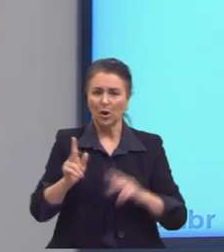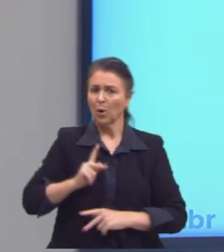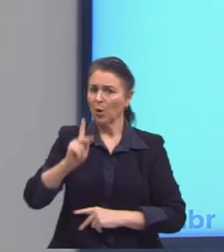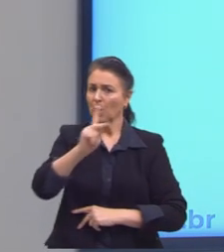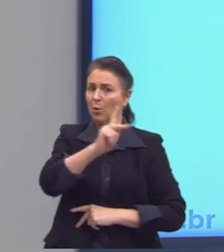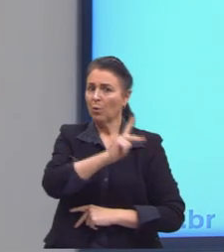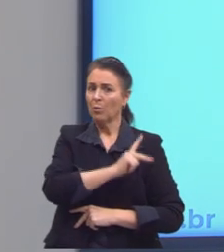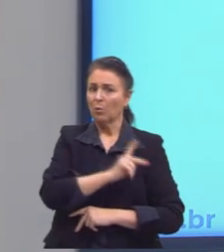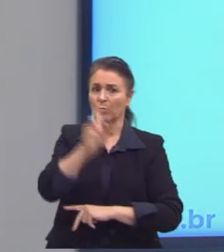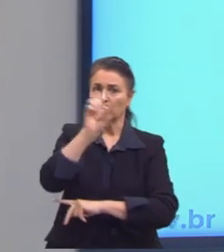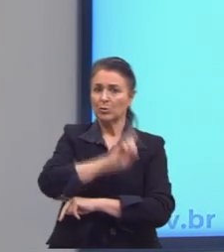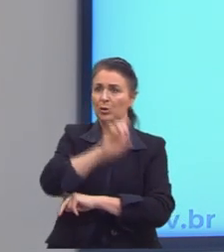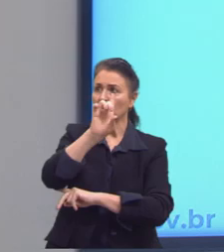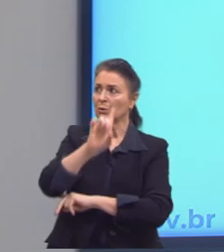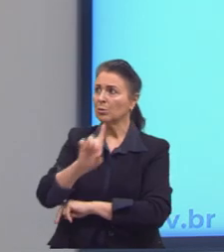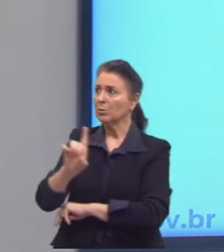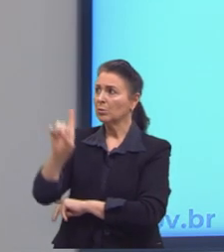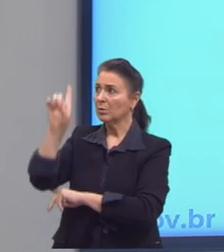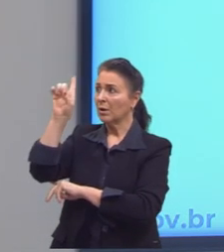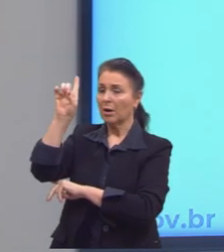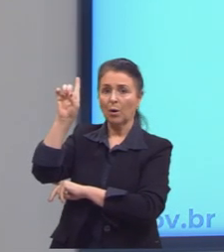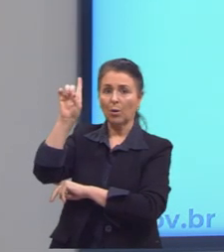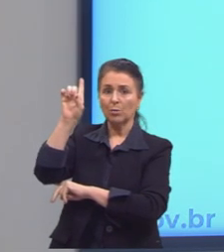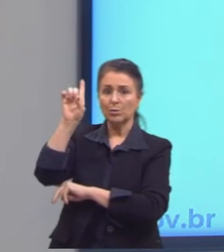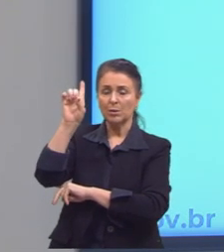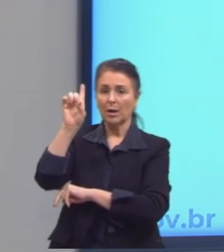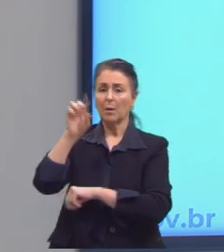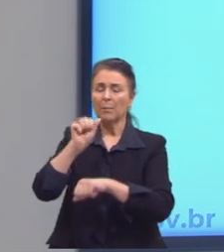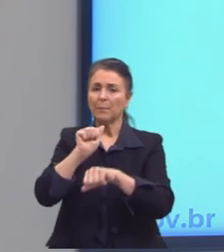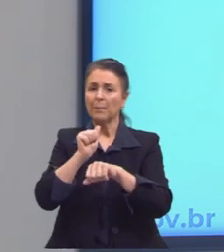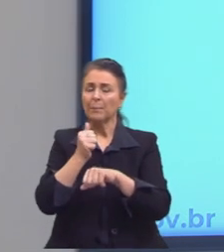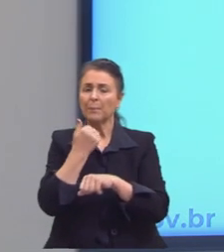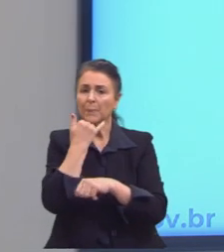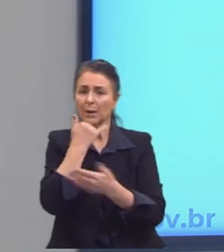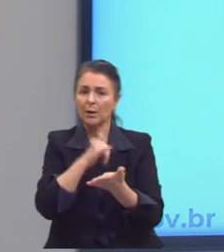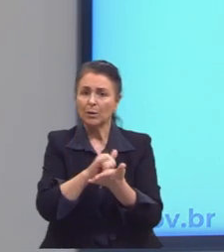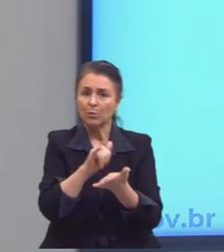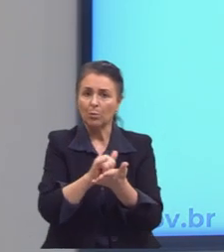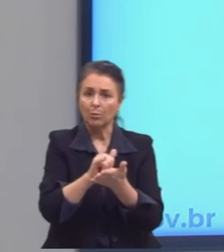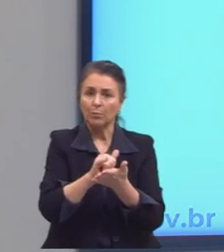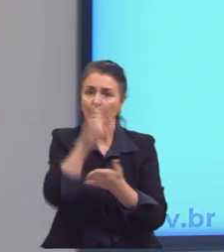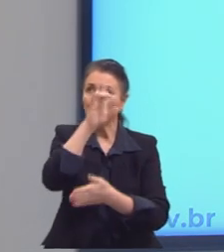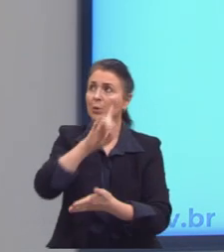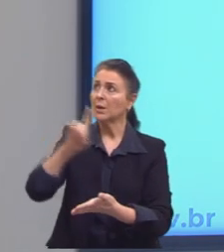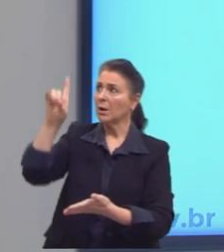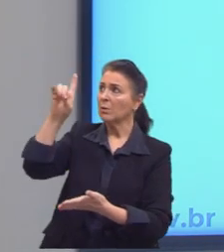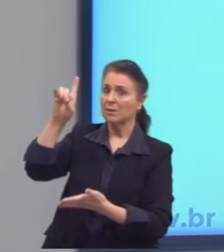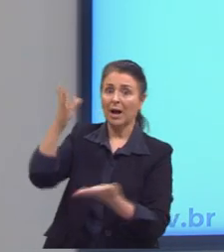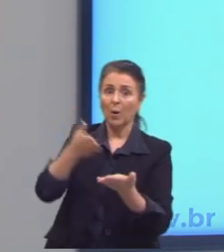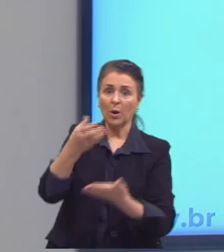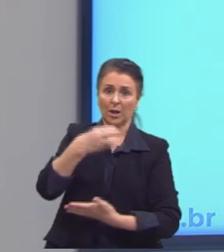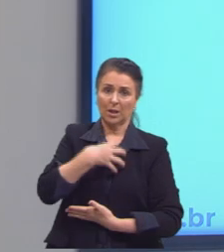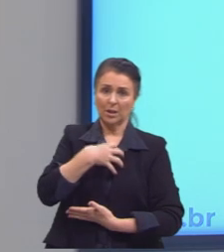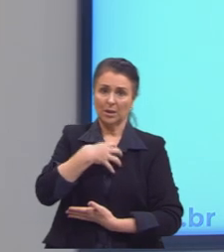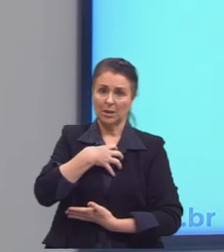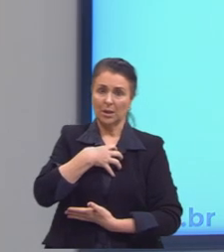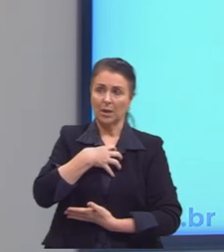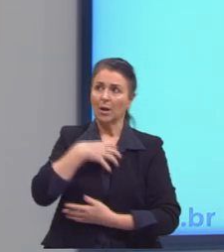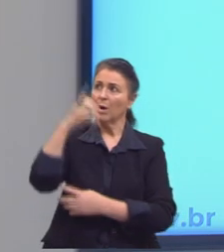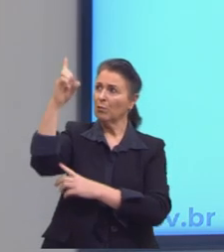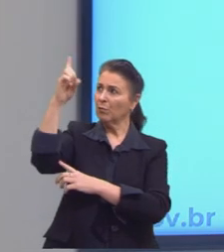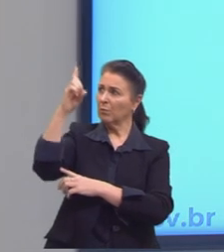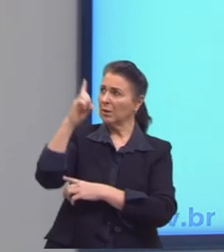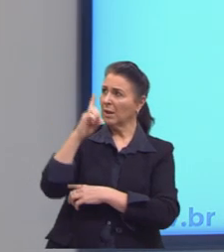dia em que por Deus foi redimido. Ergo sois vós, Senhor, Deus da Bahia, pois, mandado pela